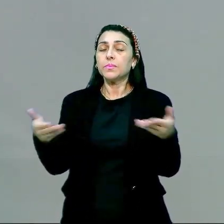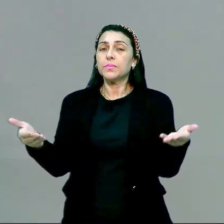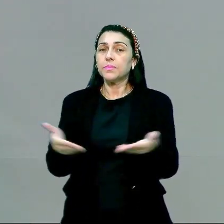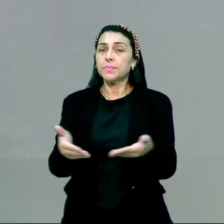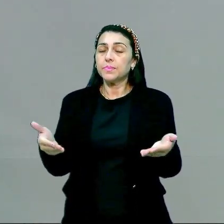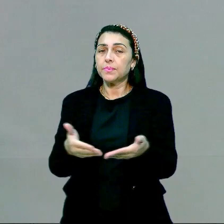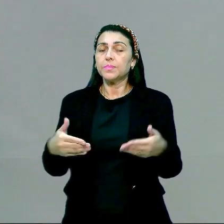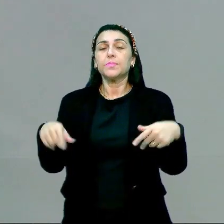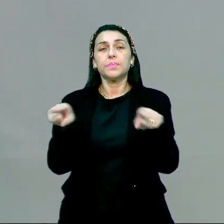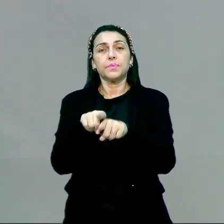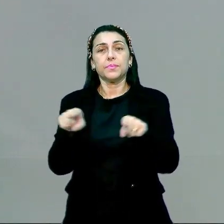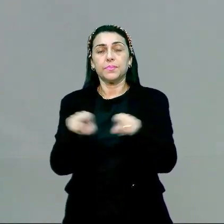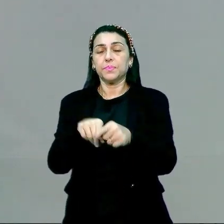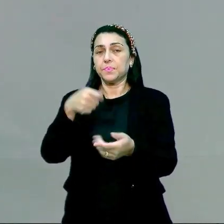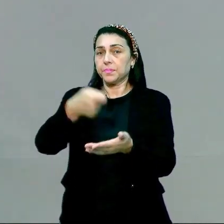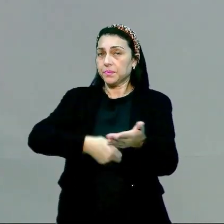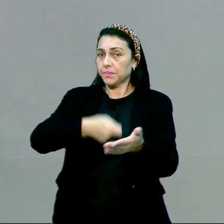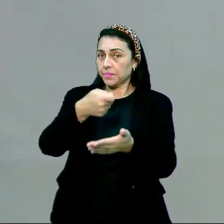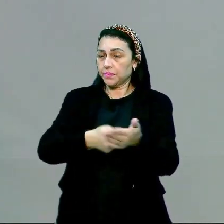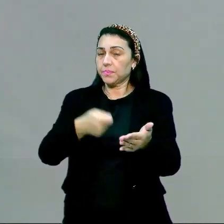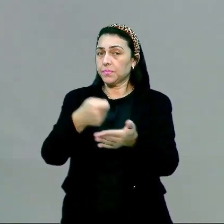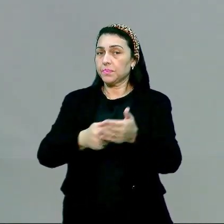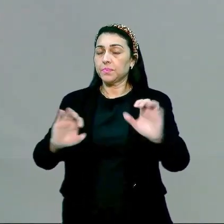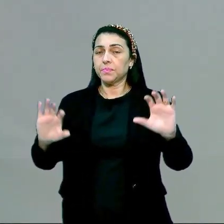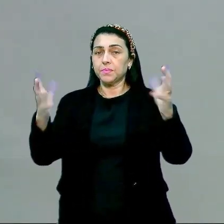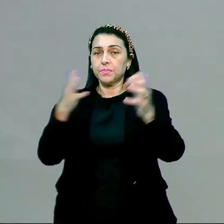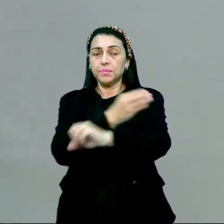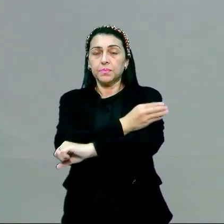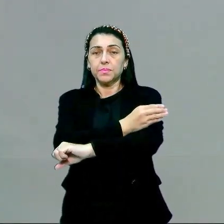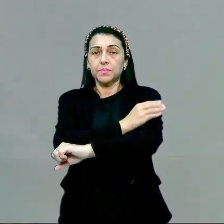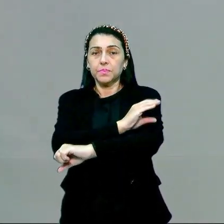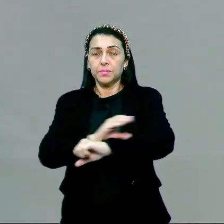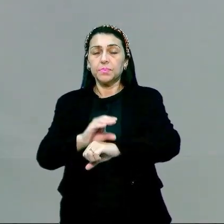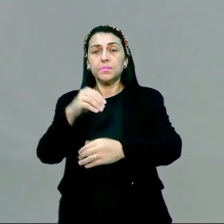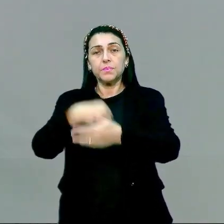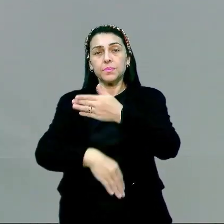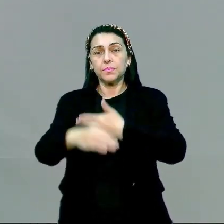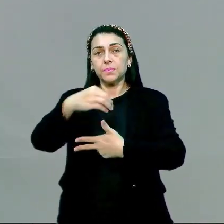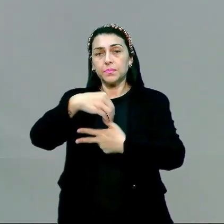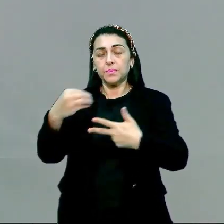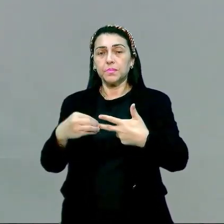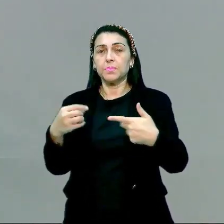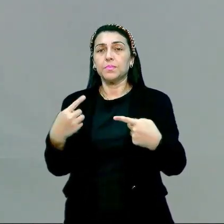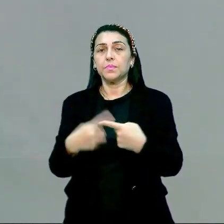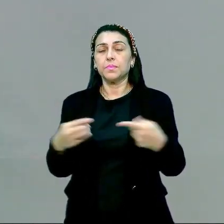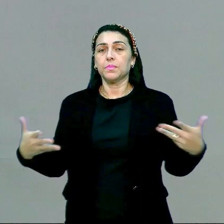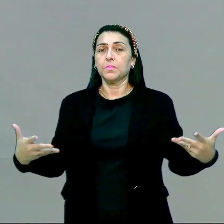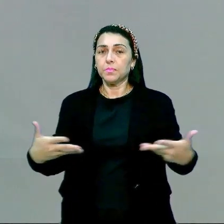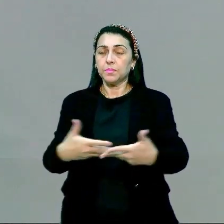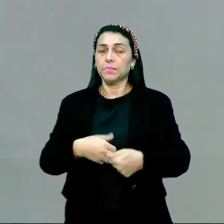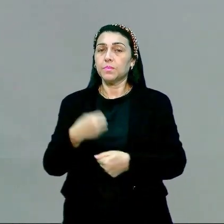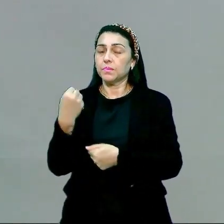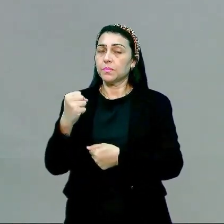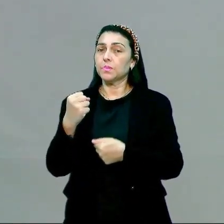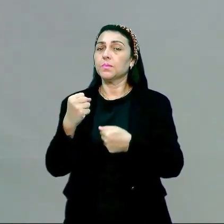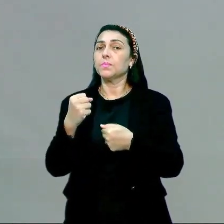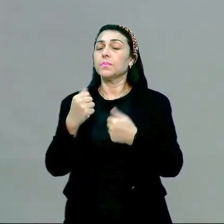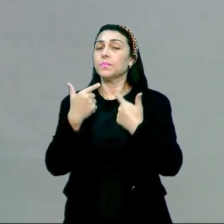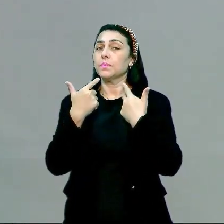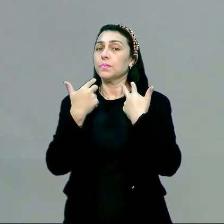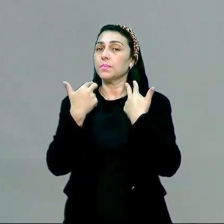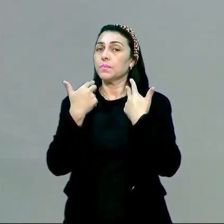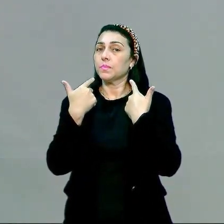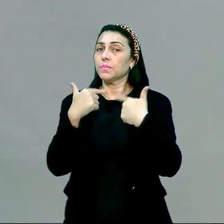ela também é cobrada nessas manifestações culturais dentro do Enem. Porque a habilidade 8 da língua estrangeira é justamente